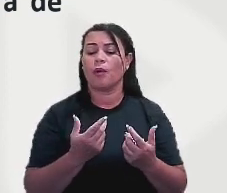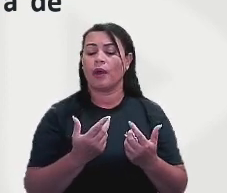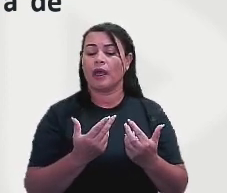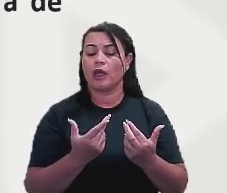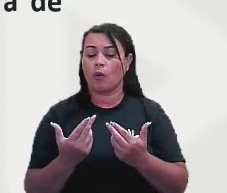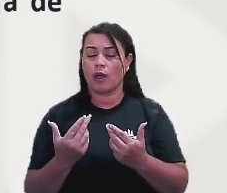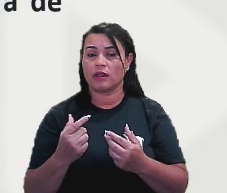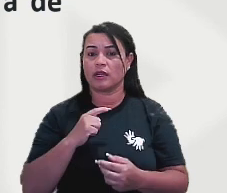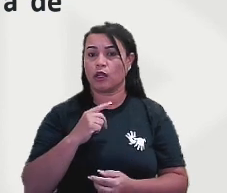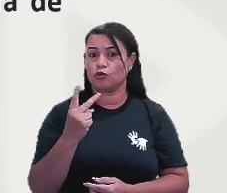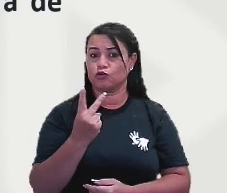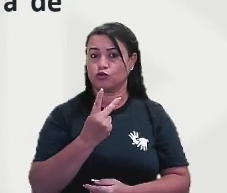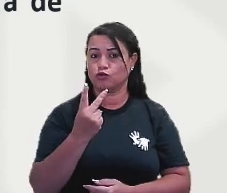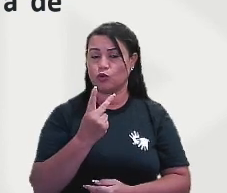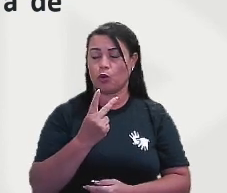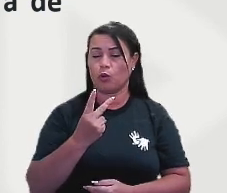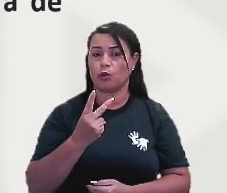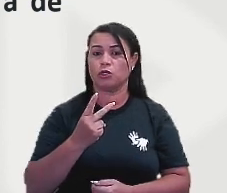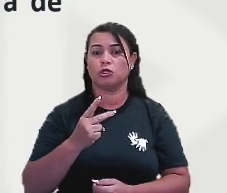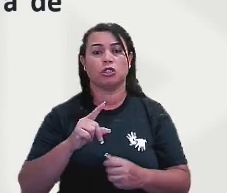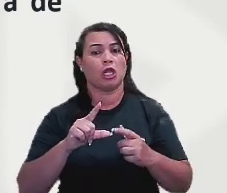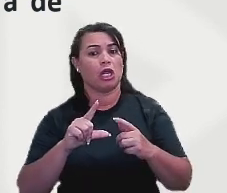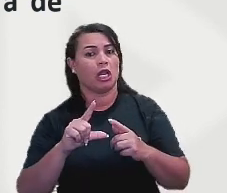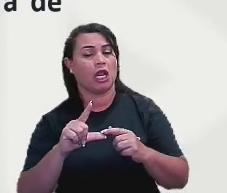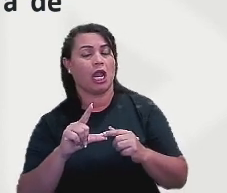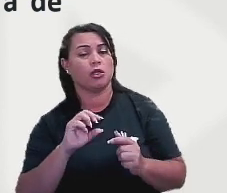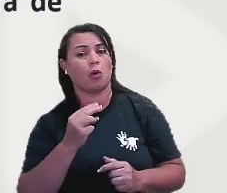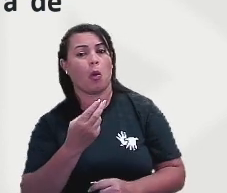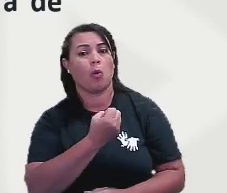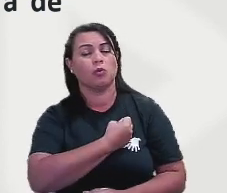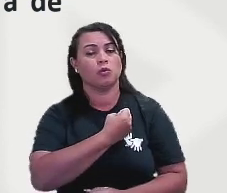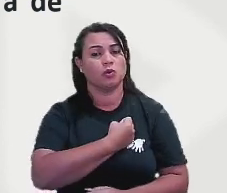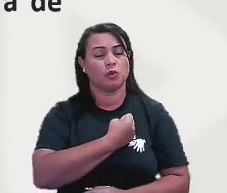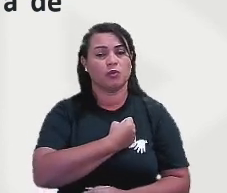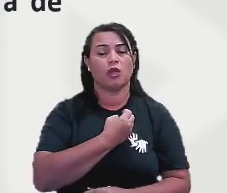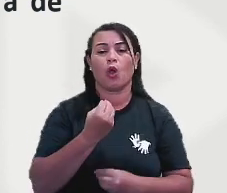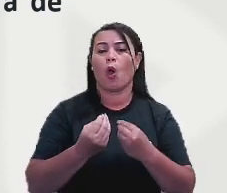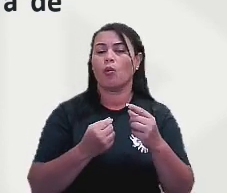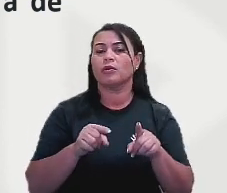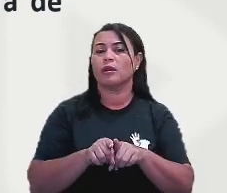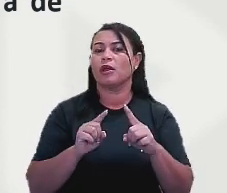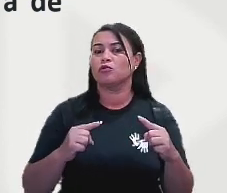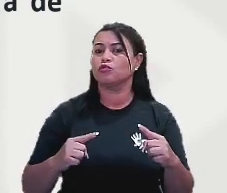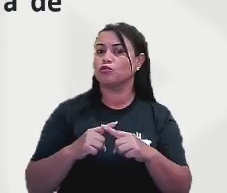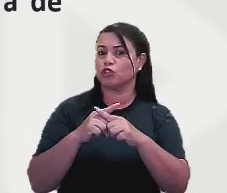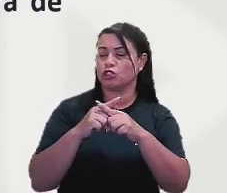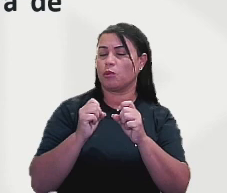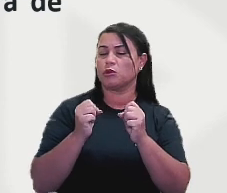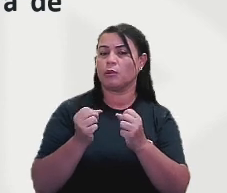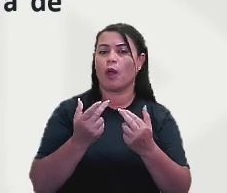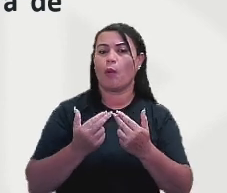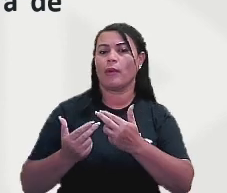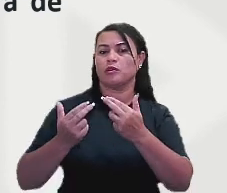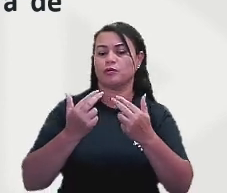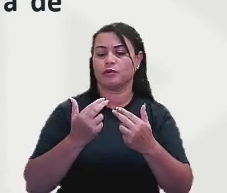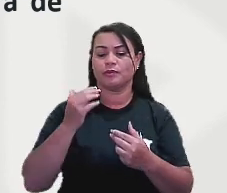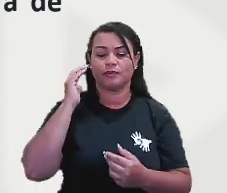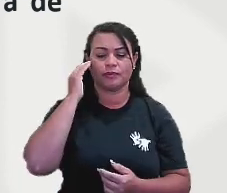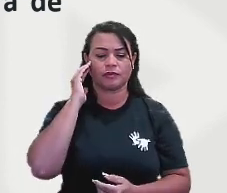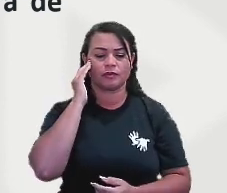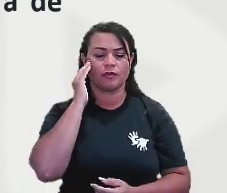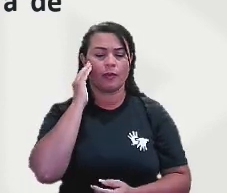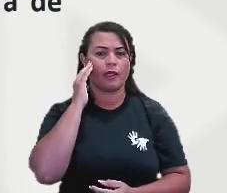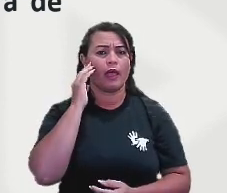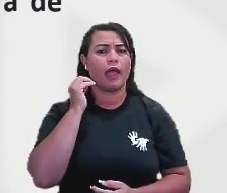dois produtos. Ou seja, que o produto dos extremos é igual ao produto dos meios. Então, é